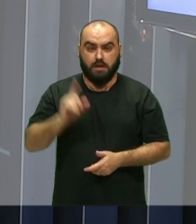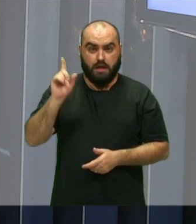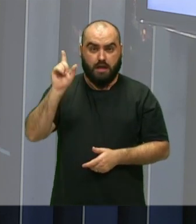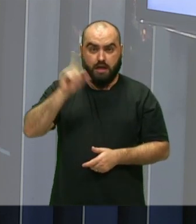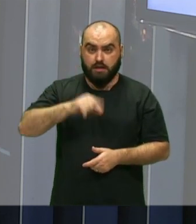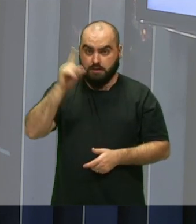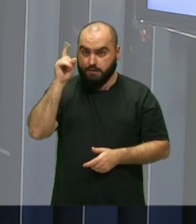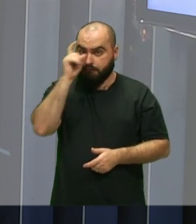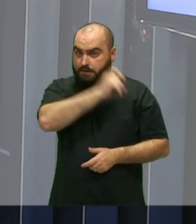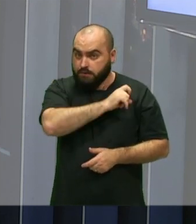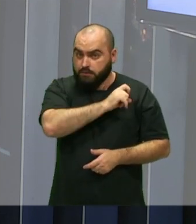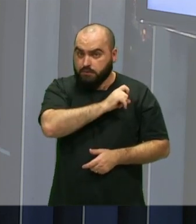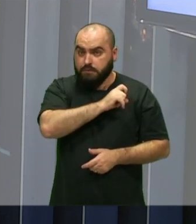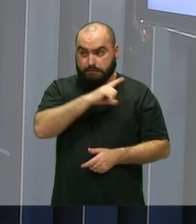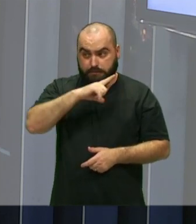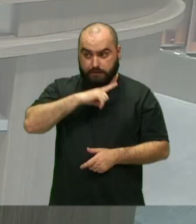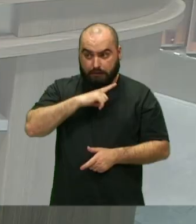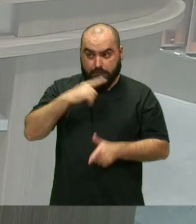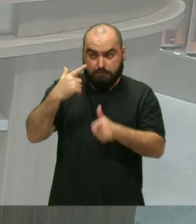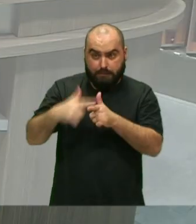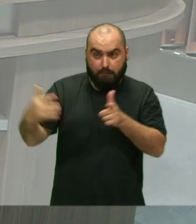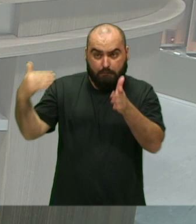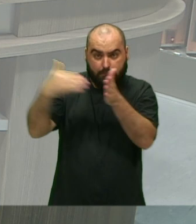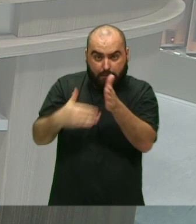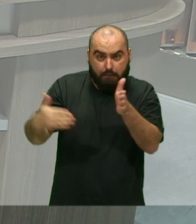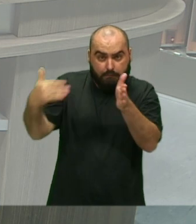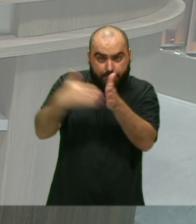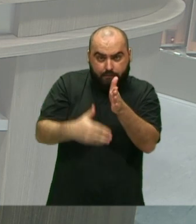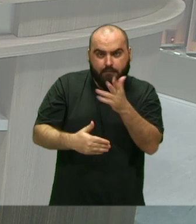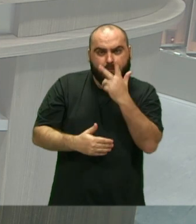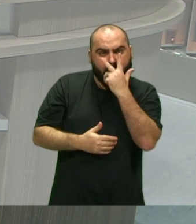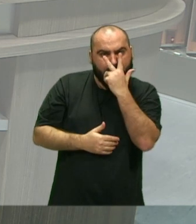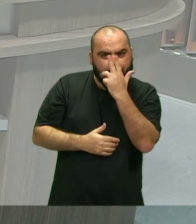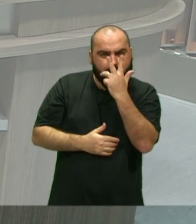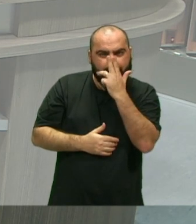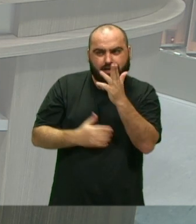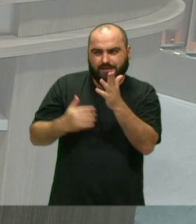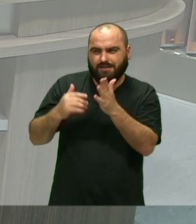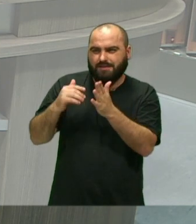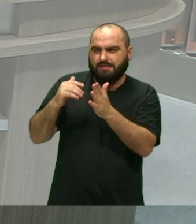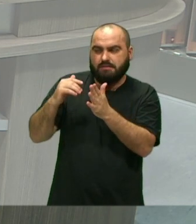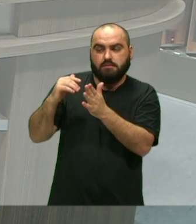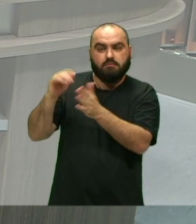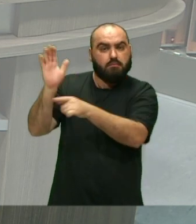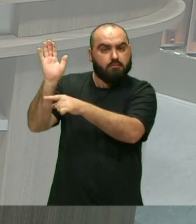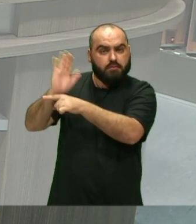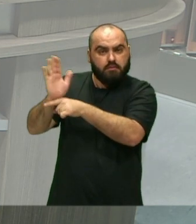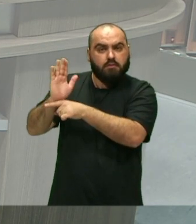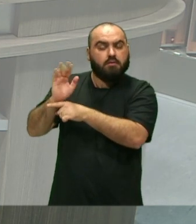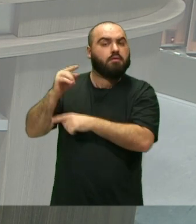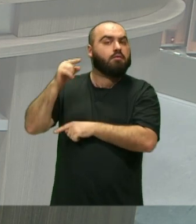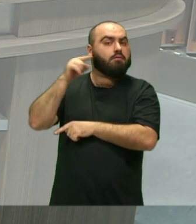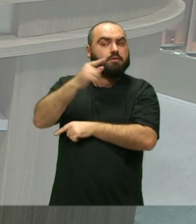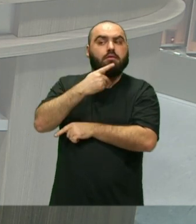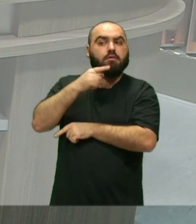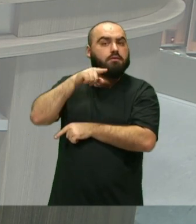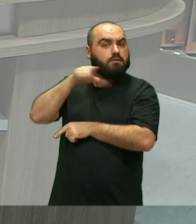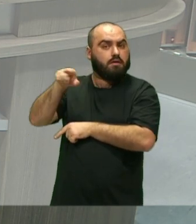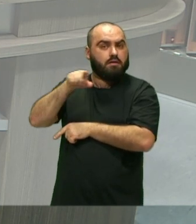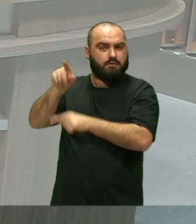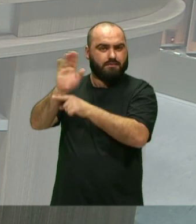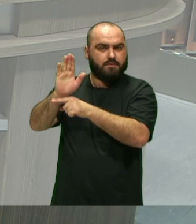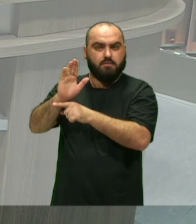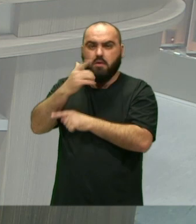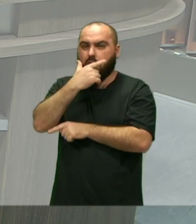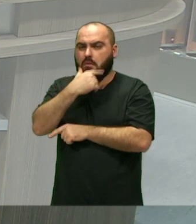enfrentou Muita Muita resistência Tem até Uma parte Que numa parte Do documentário Você diz Que muitos homens Principalmente